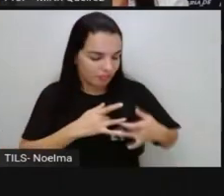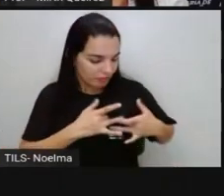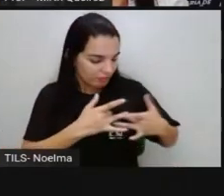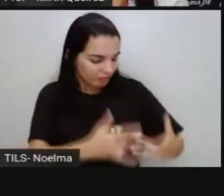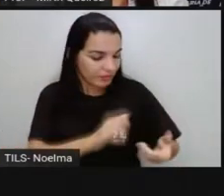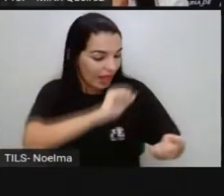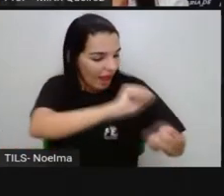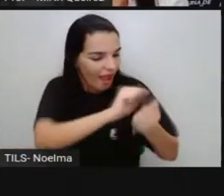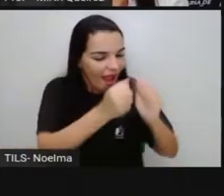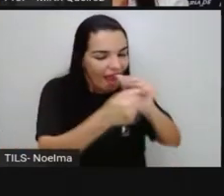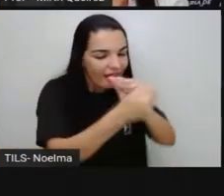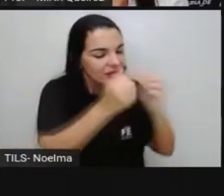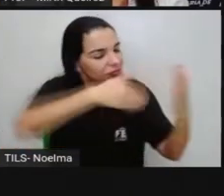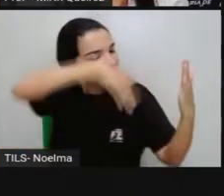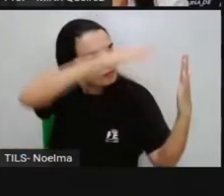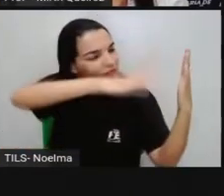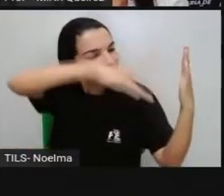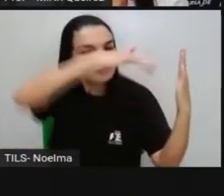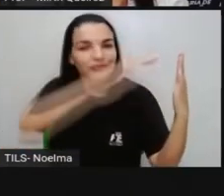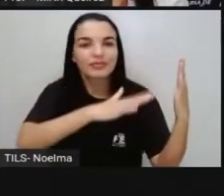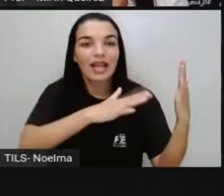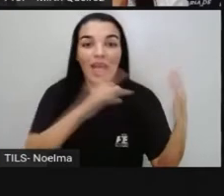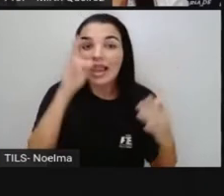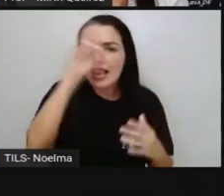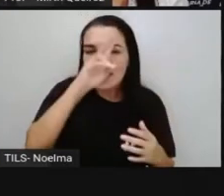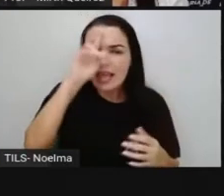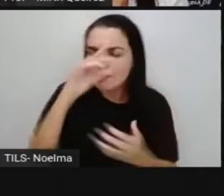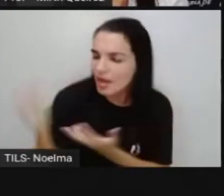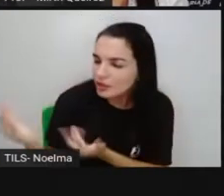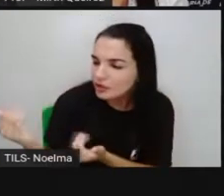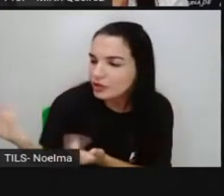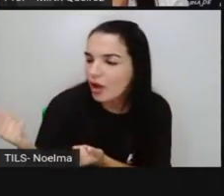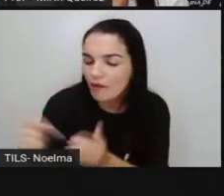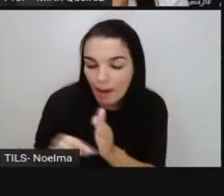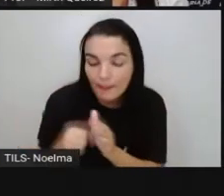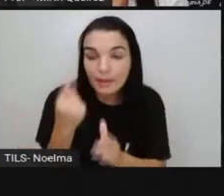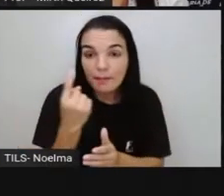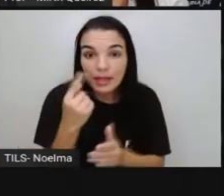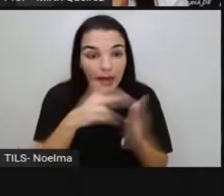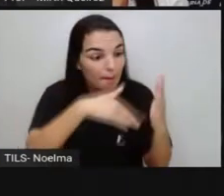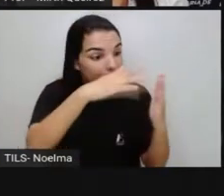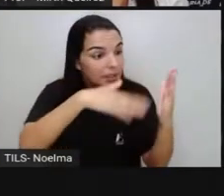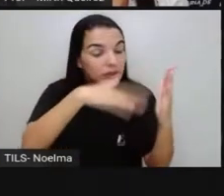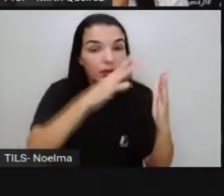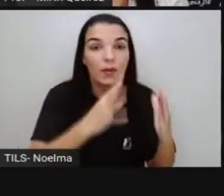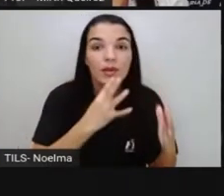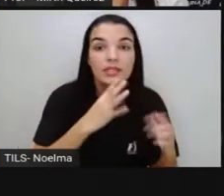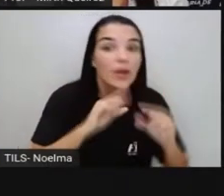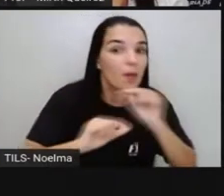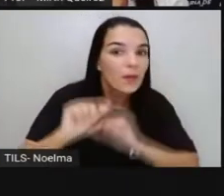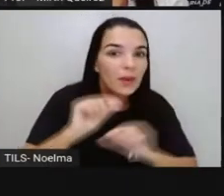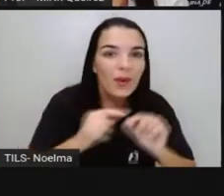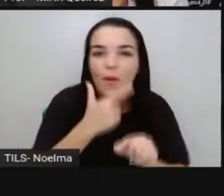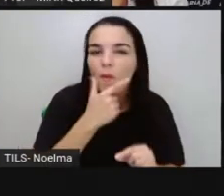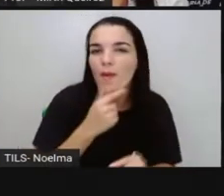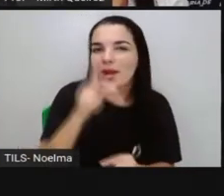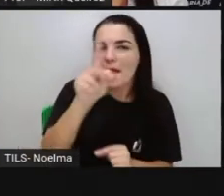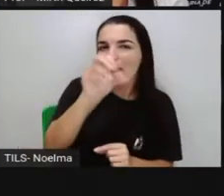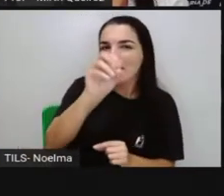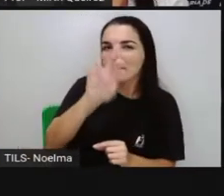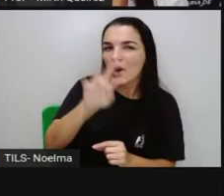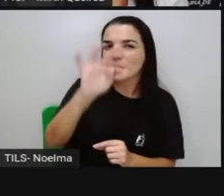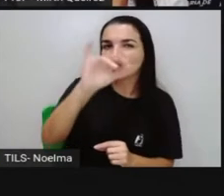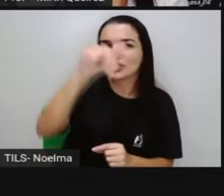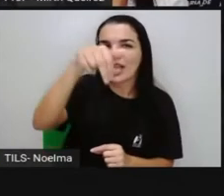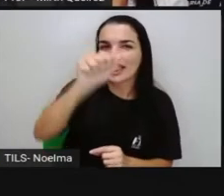artística. E lembra que, quando jovem, a primeira pintura que conheceu foi de Portinari,